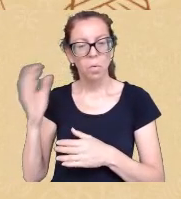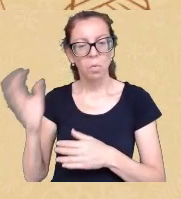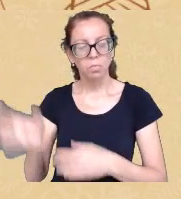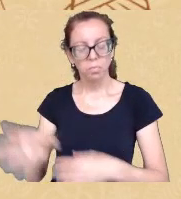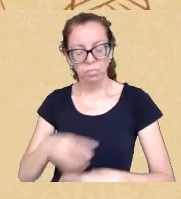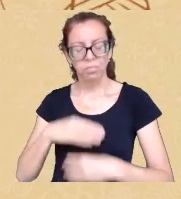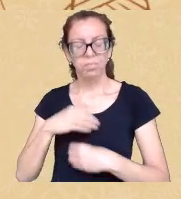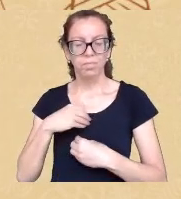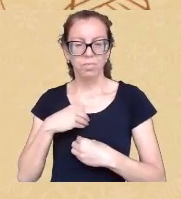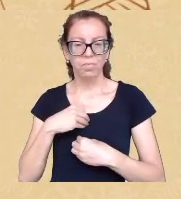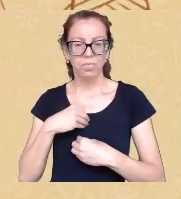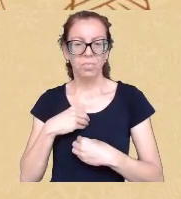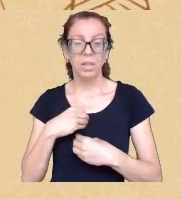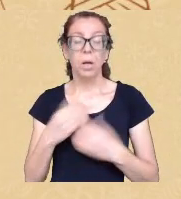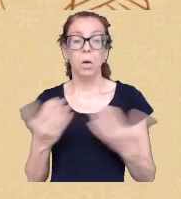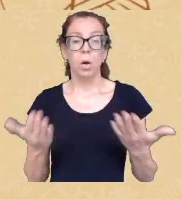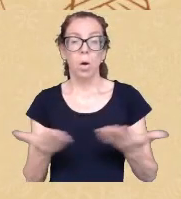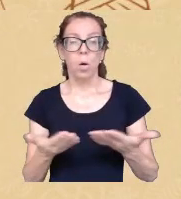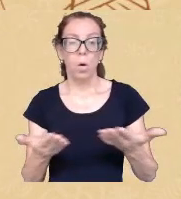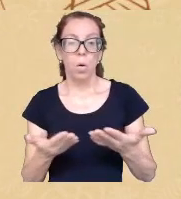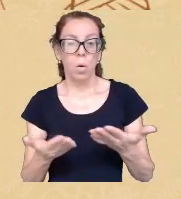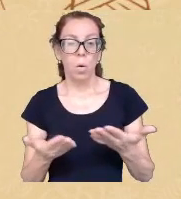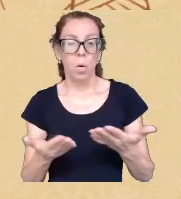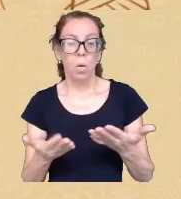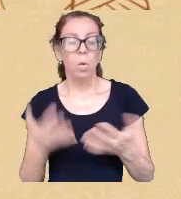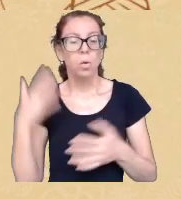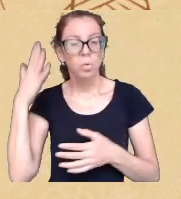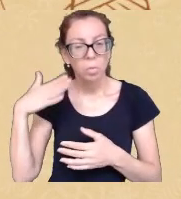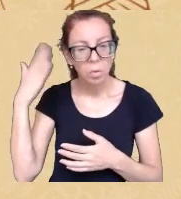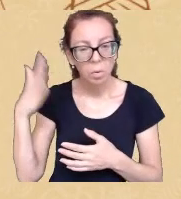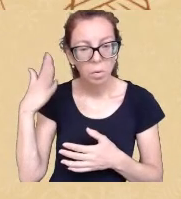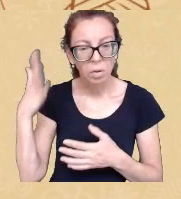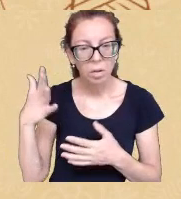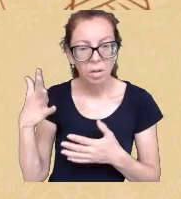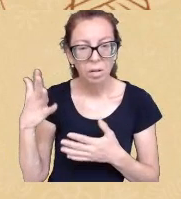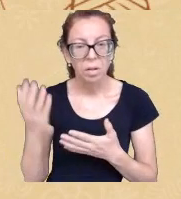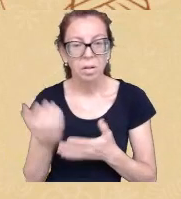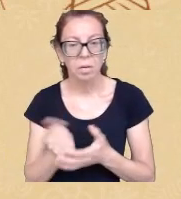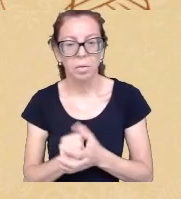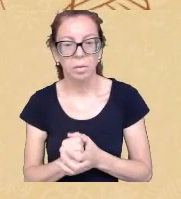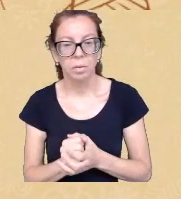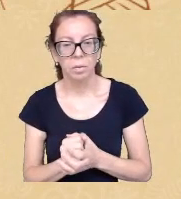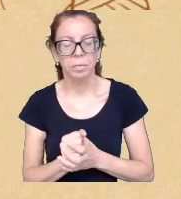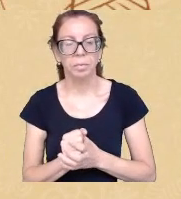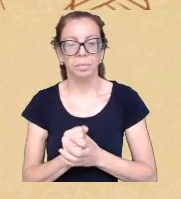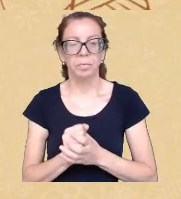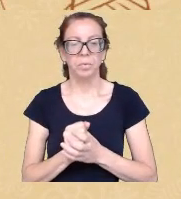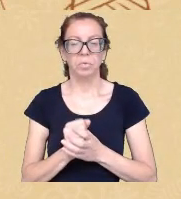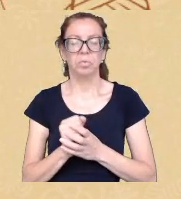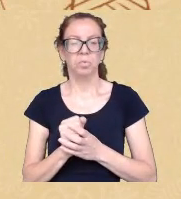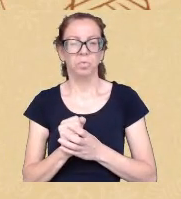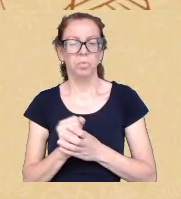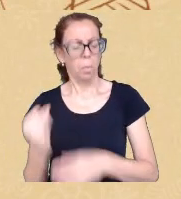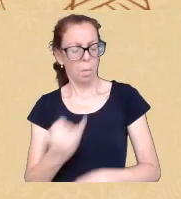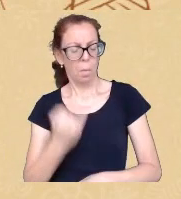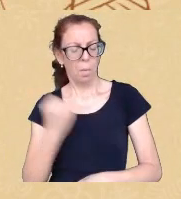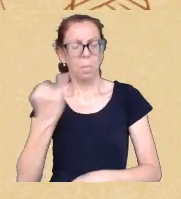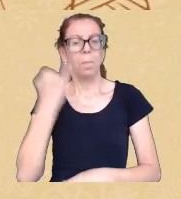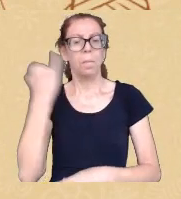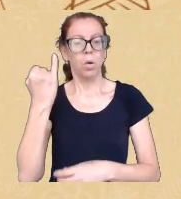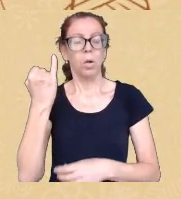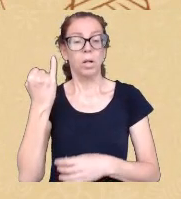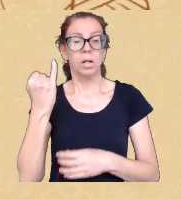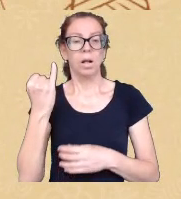meio que obrigada o Geni Denise porque foram falas realmente muito ricas e elas coroaram toda essa